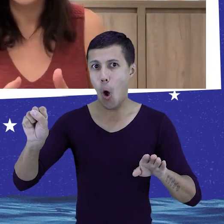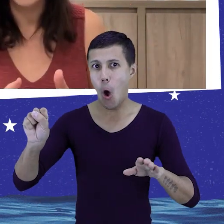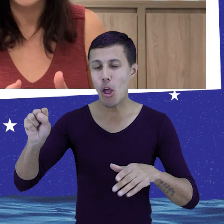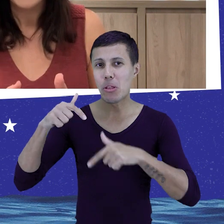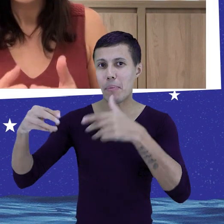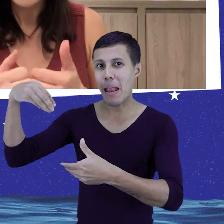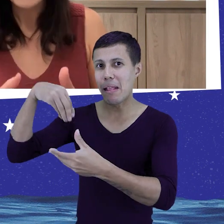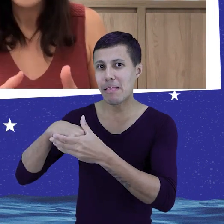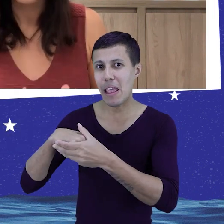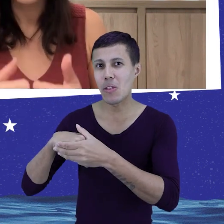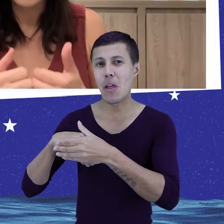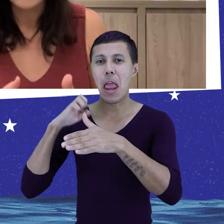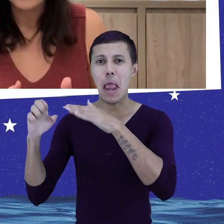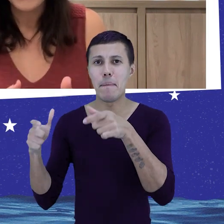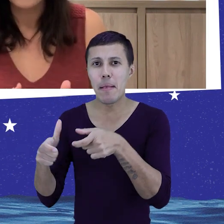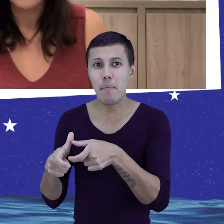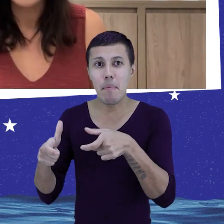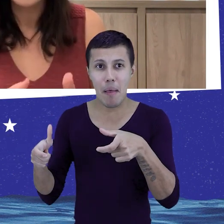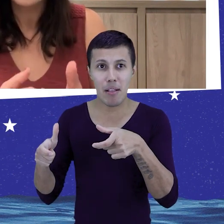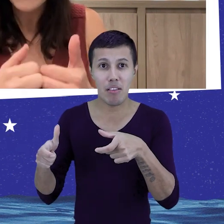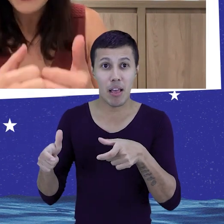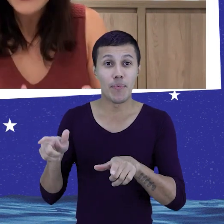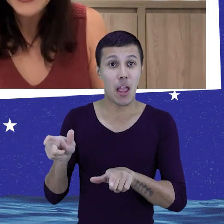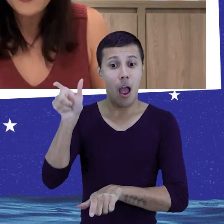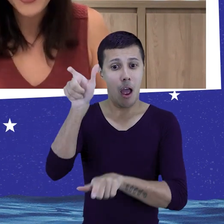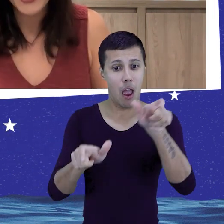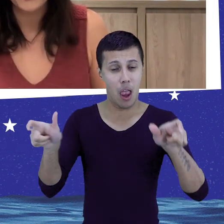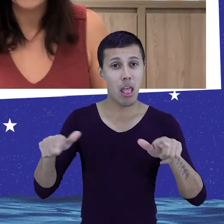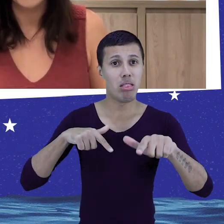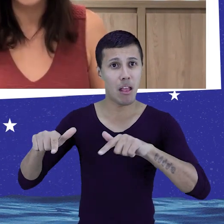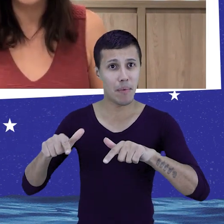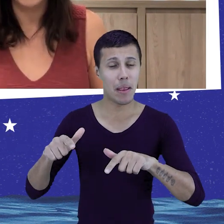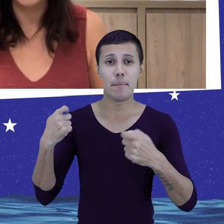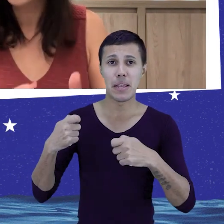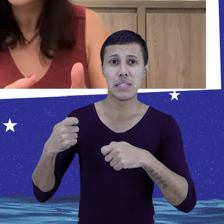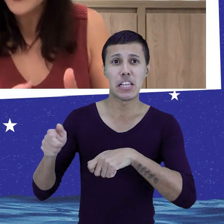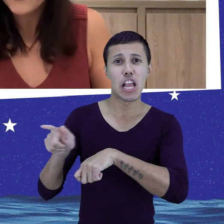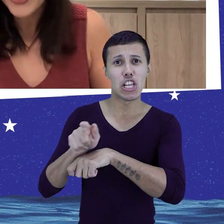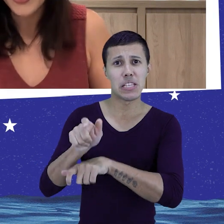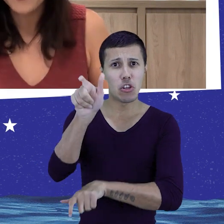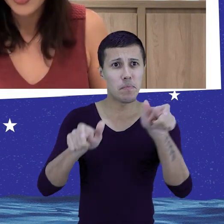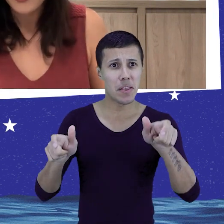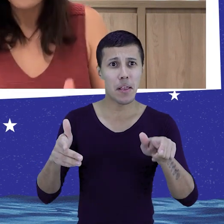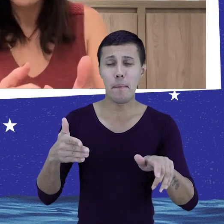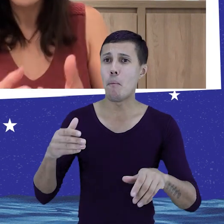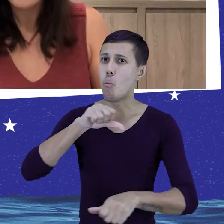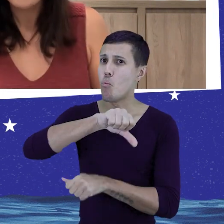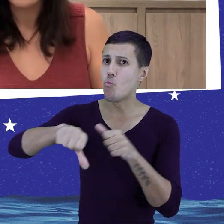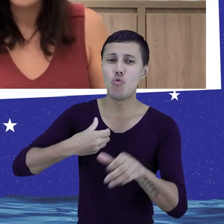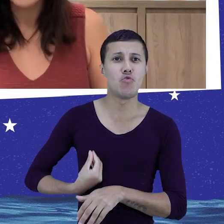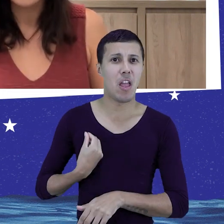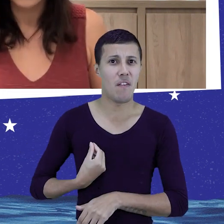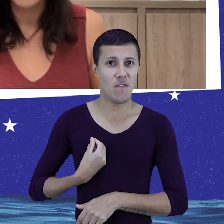pequenas e médias. E essas pessoas, esses trabalhadores, eles merecem uma gestão de pessoas de ponto. Isso muda a vida. Uma